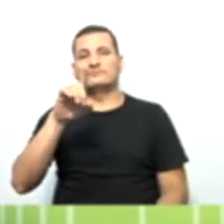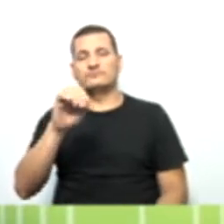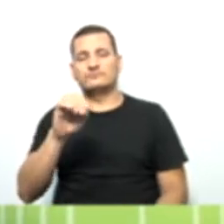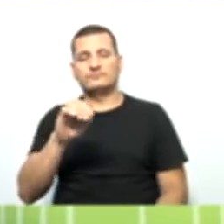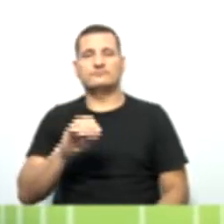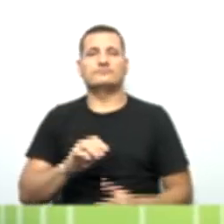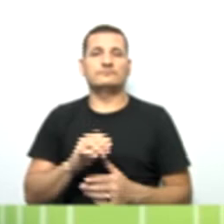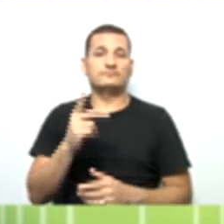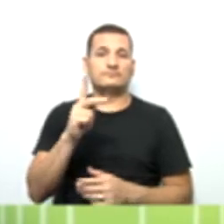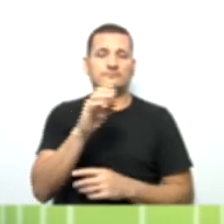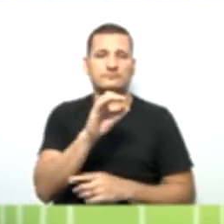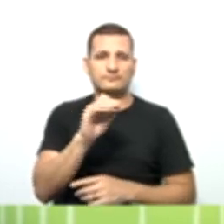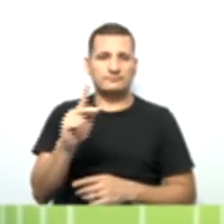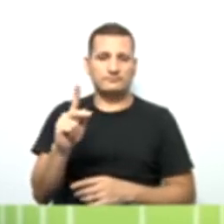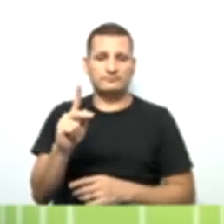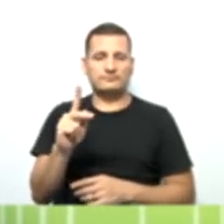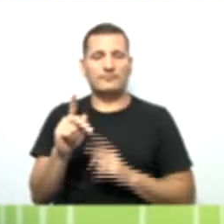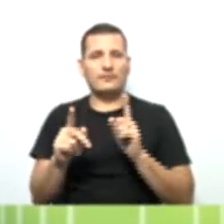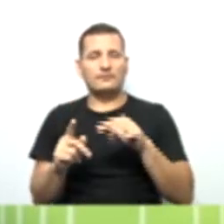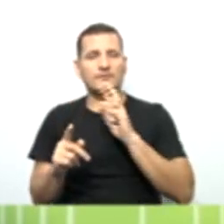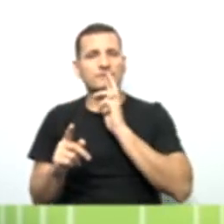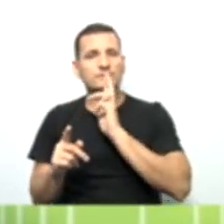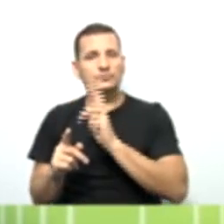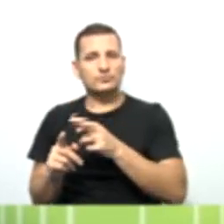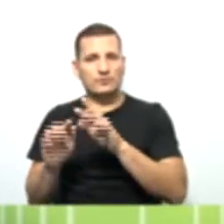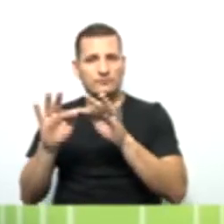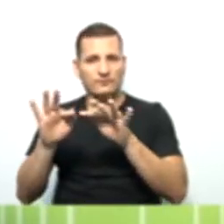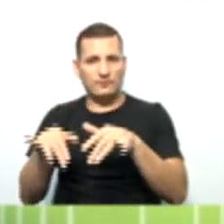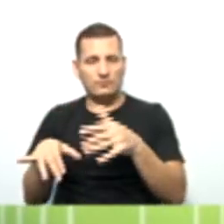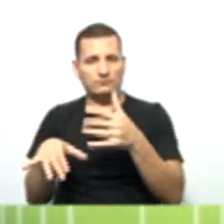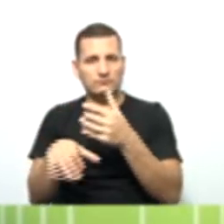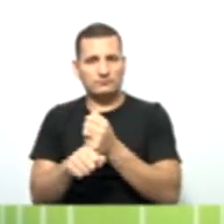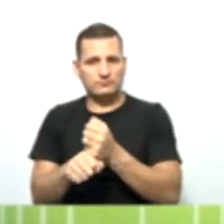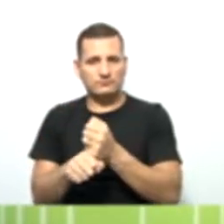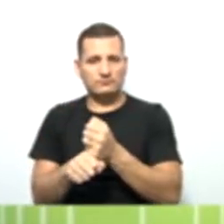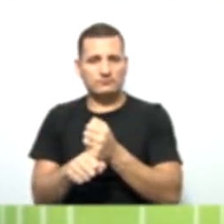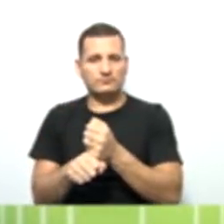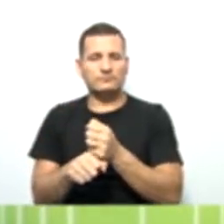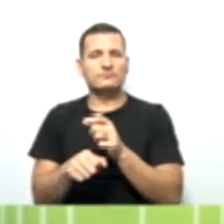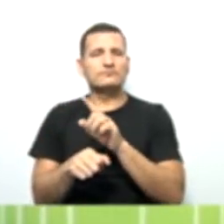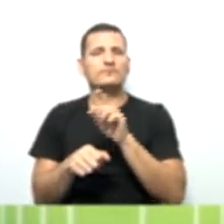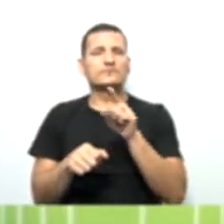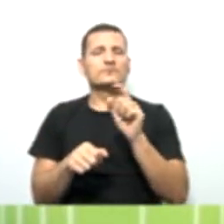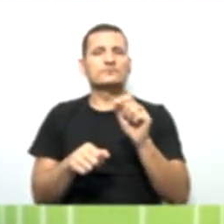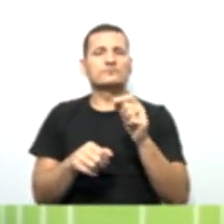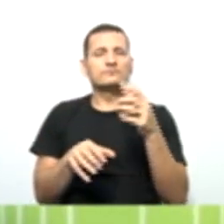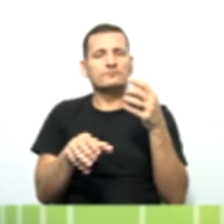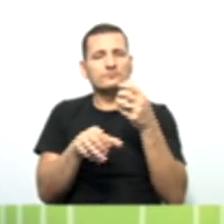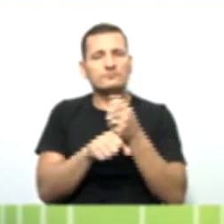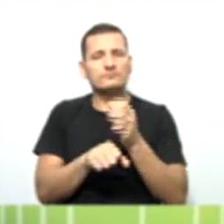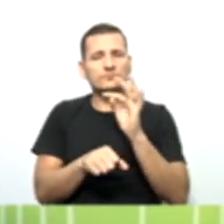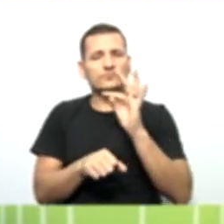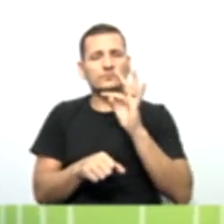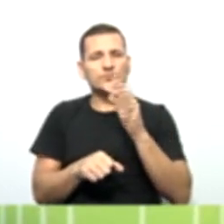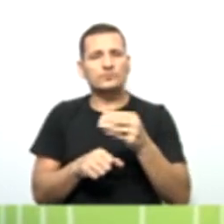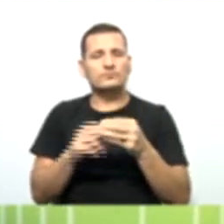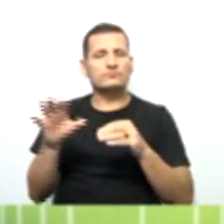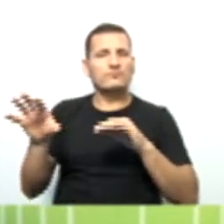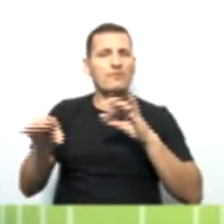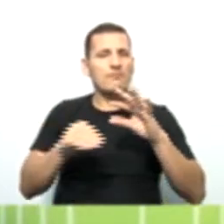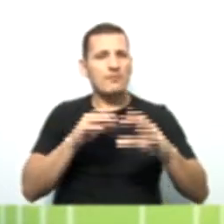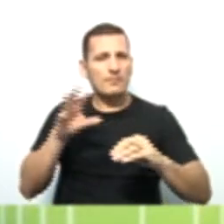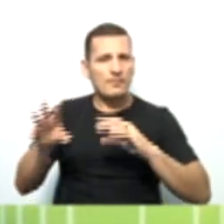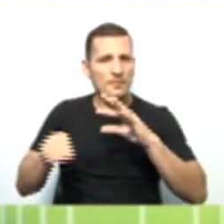sua cooperativa, certo? É o resultado ali, né? Você somou todos os ganhos, tudo que entrou no seu bolso,